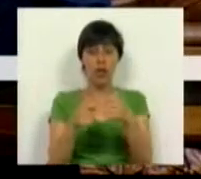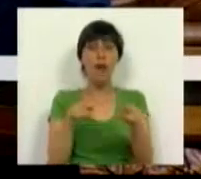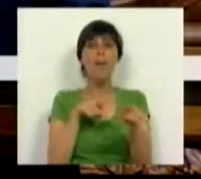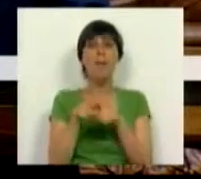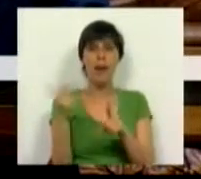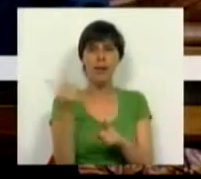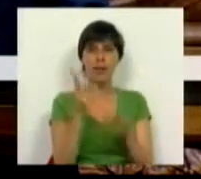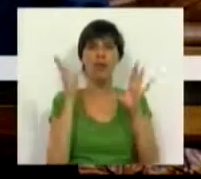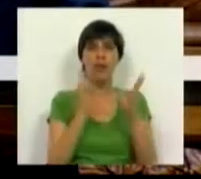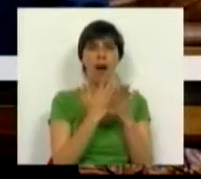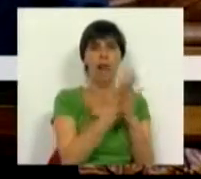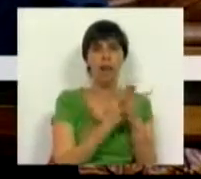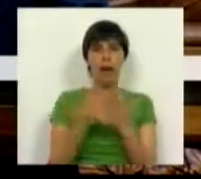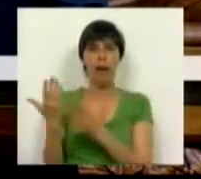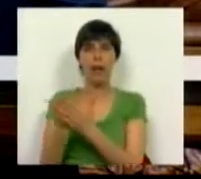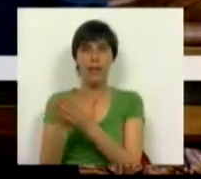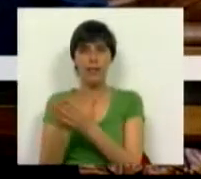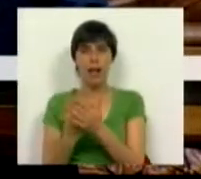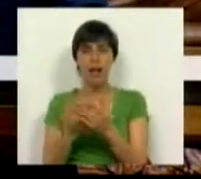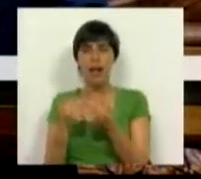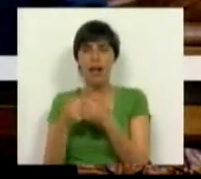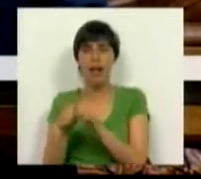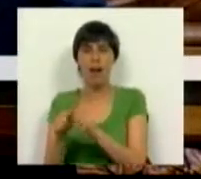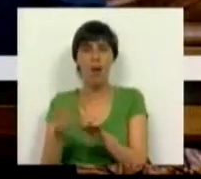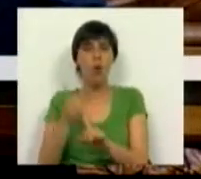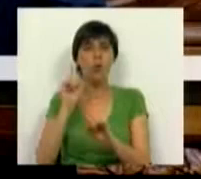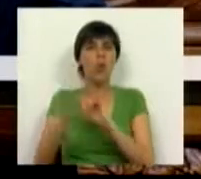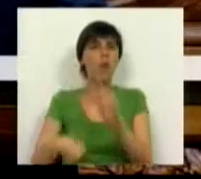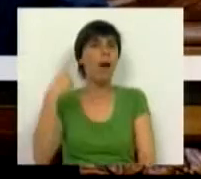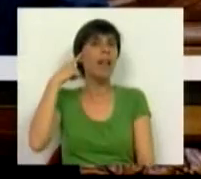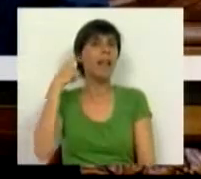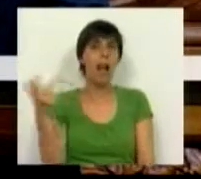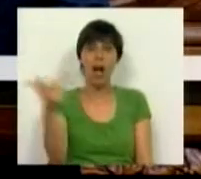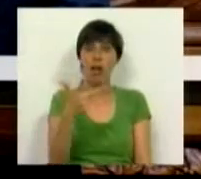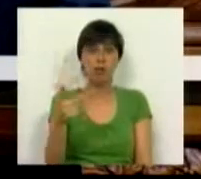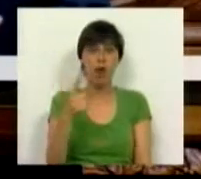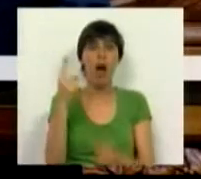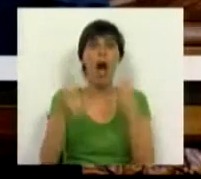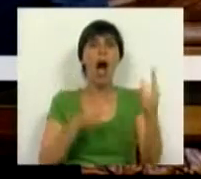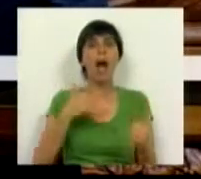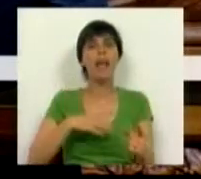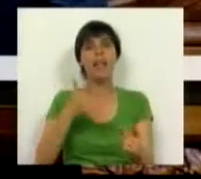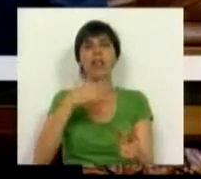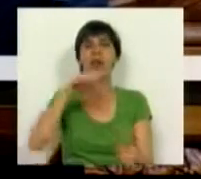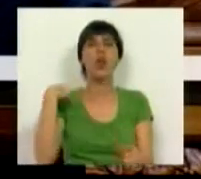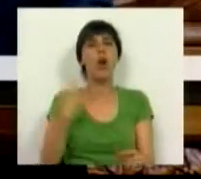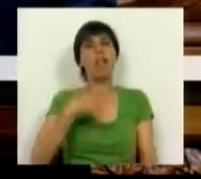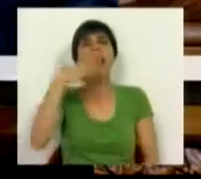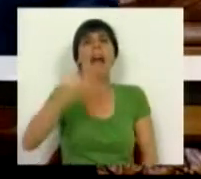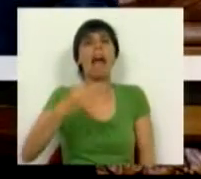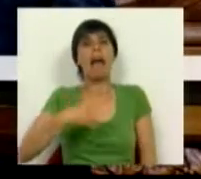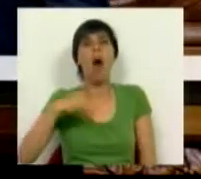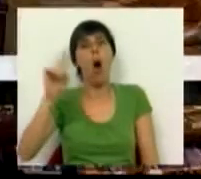já estão a tratar do day after e não do pós-troika, como alguém nos quis fazer crer.